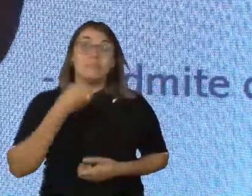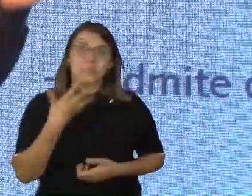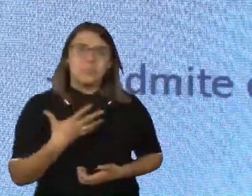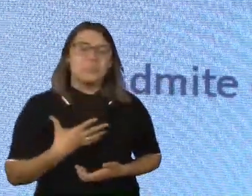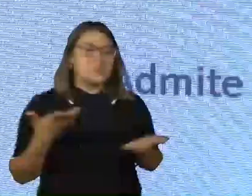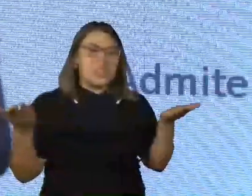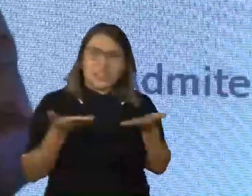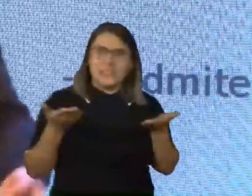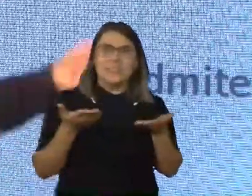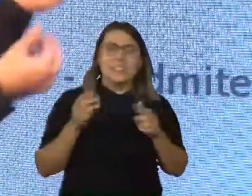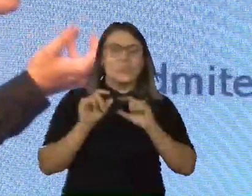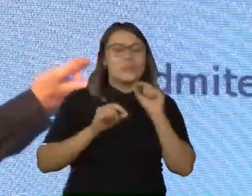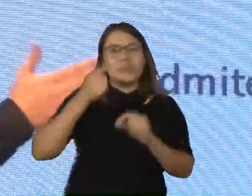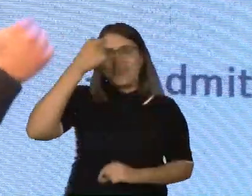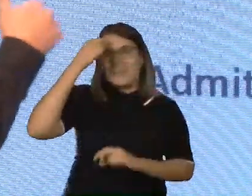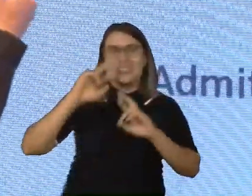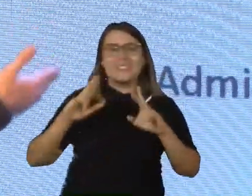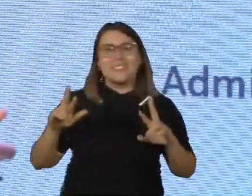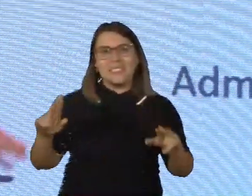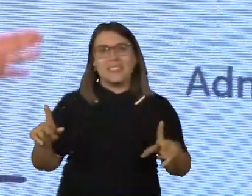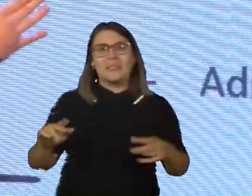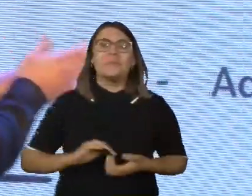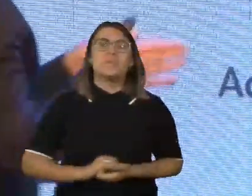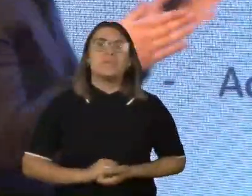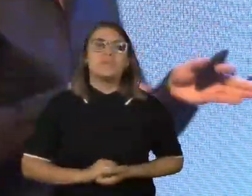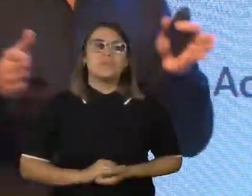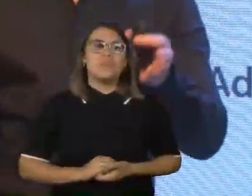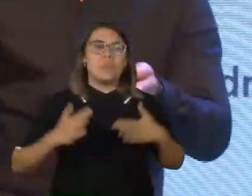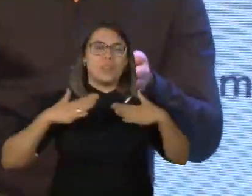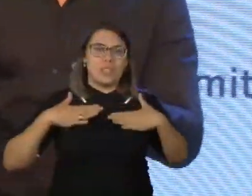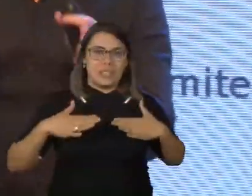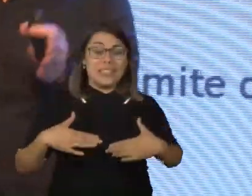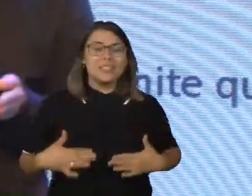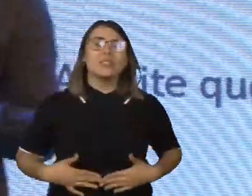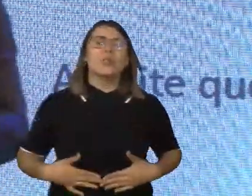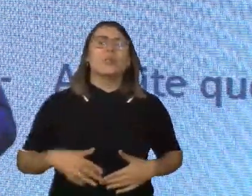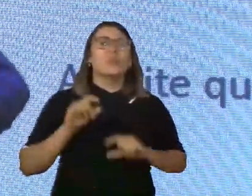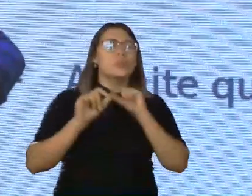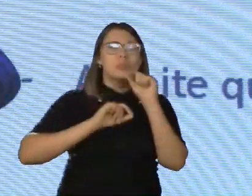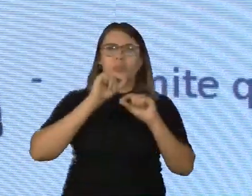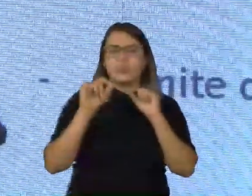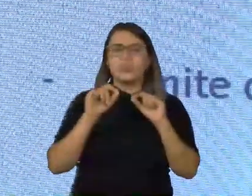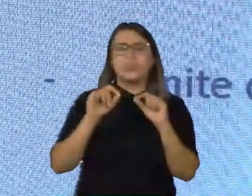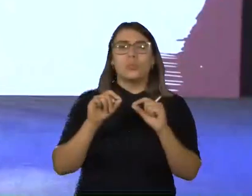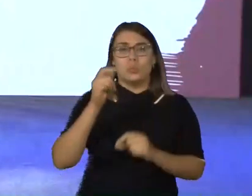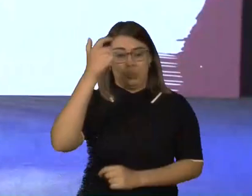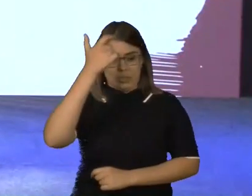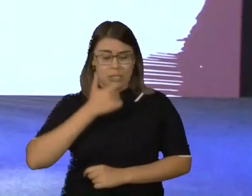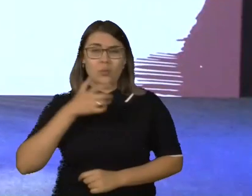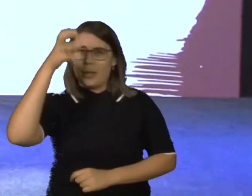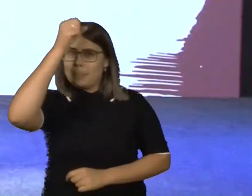uma pessoa que tem uma mente assim, uma mente diversa, ele tem um comportamento que a gente chama dentro da neurociência de um comportamento do eu aprendiz.